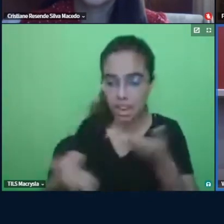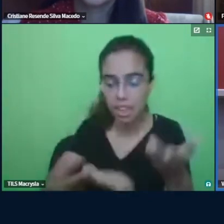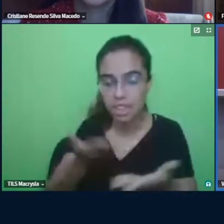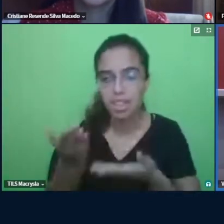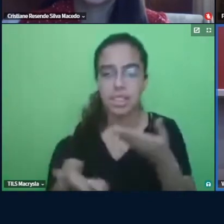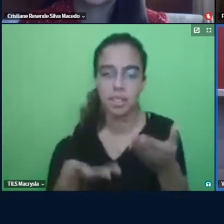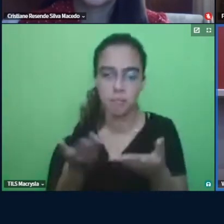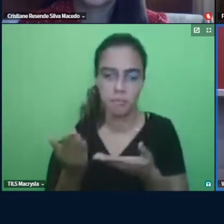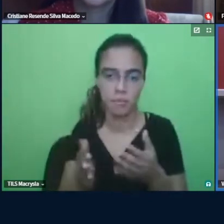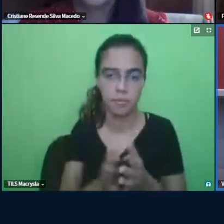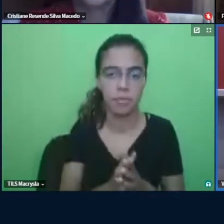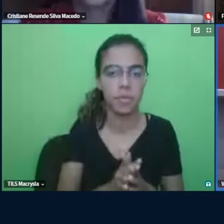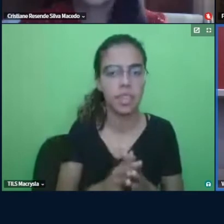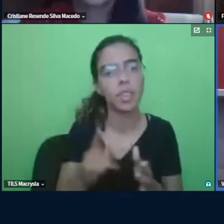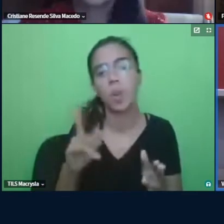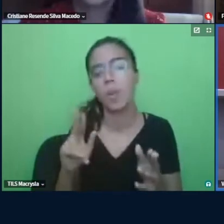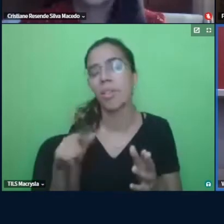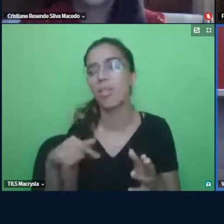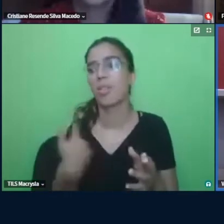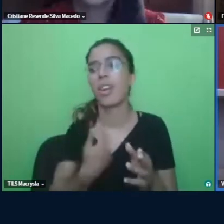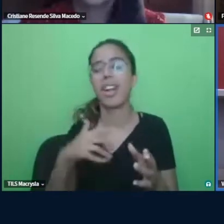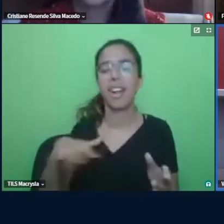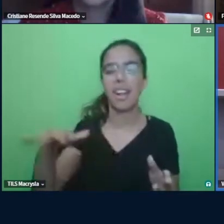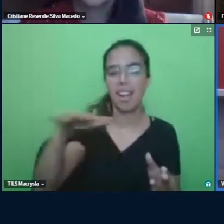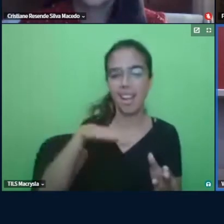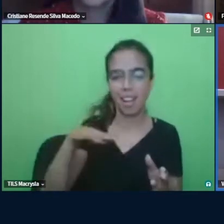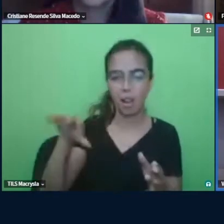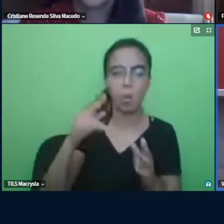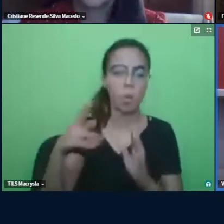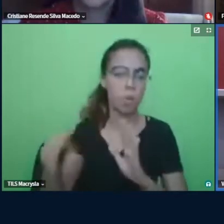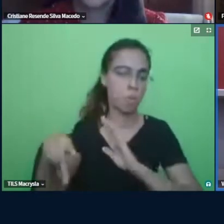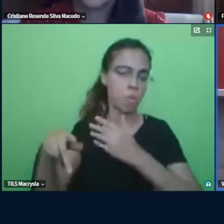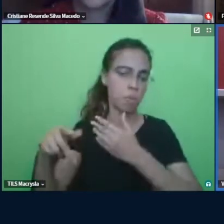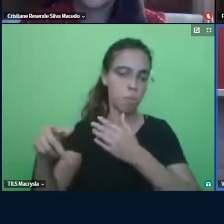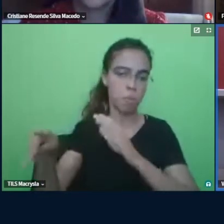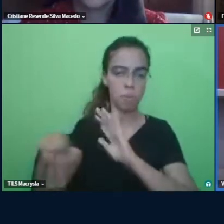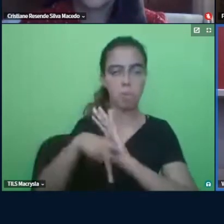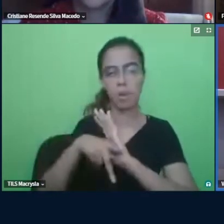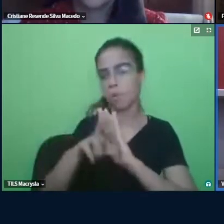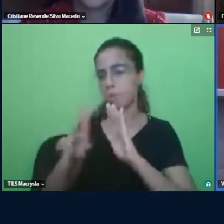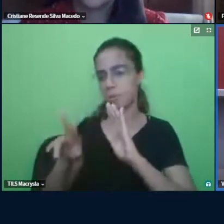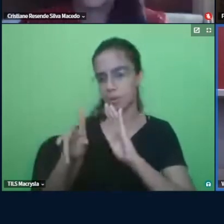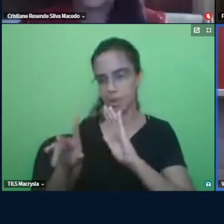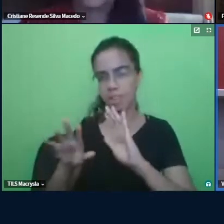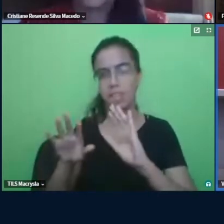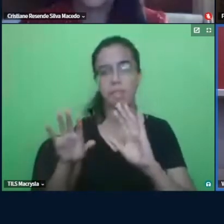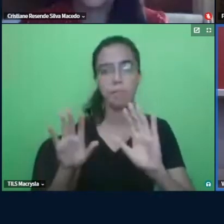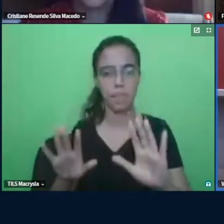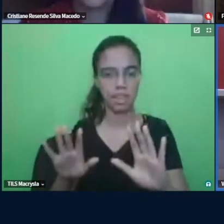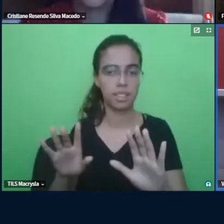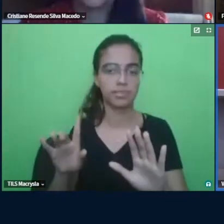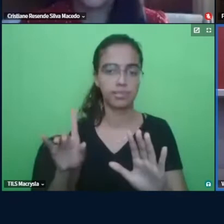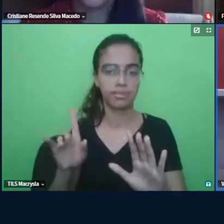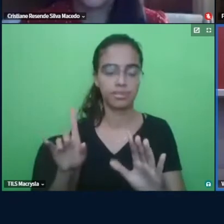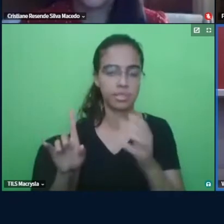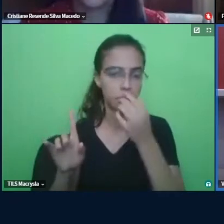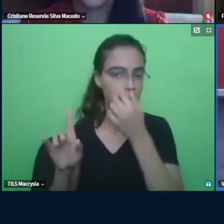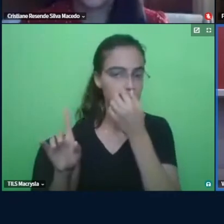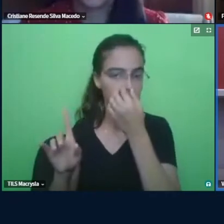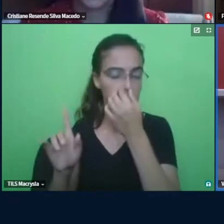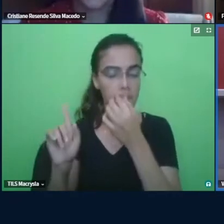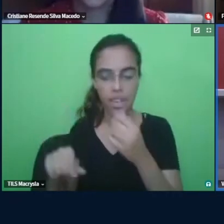exatamente a nossa área nossa especialidade dos porquês disso mas a gente tem o fato é que cada vez chegam mais